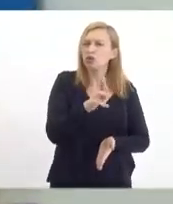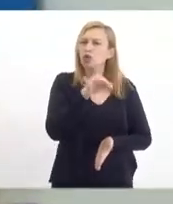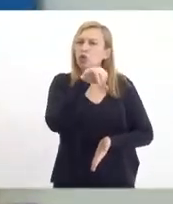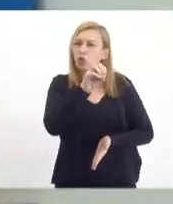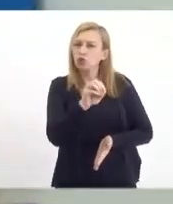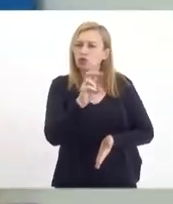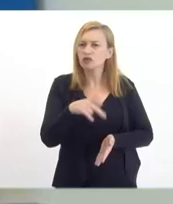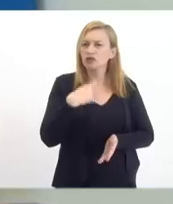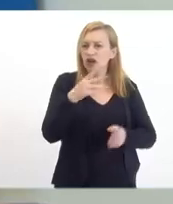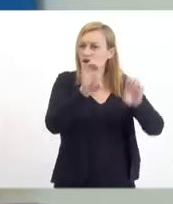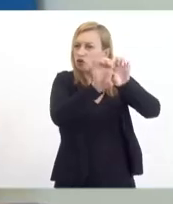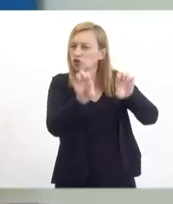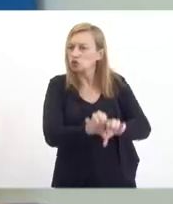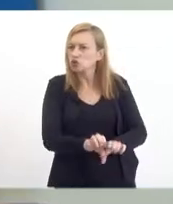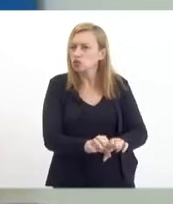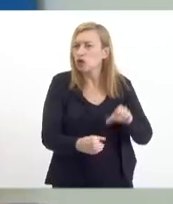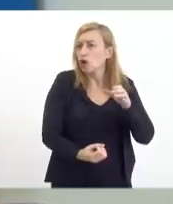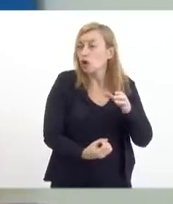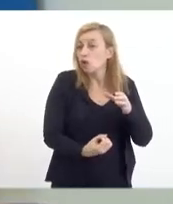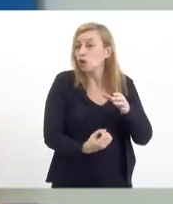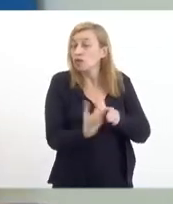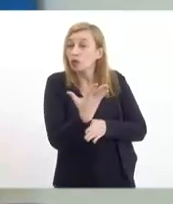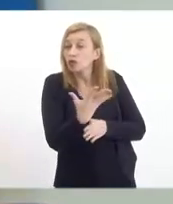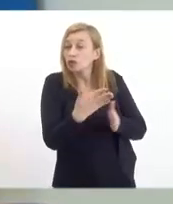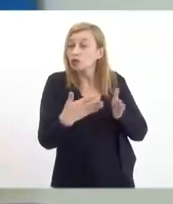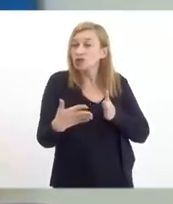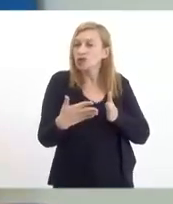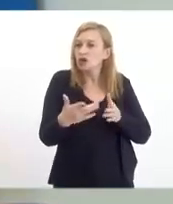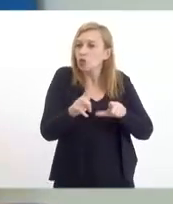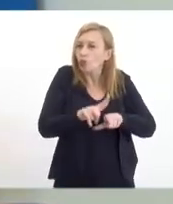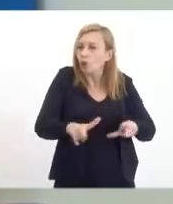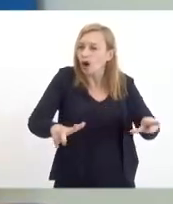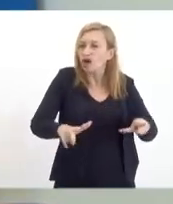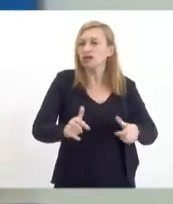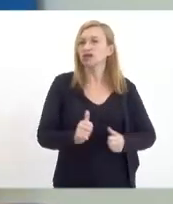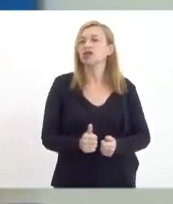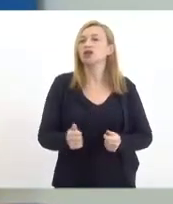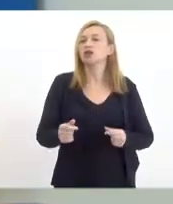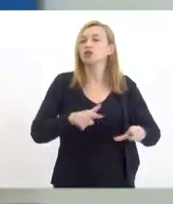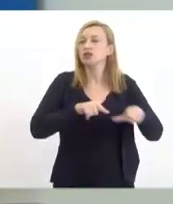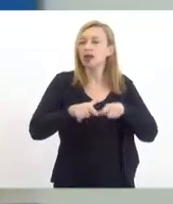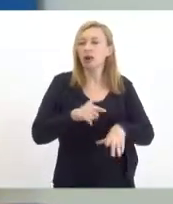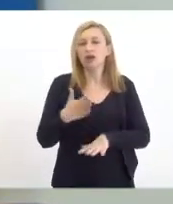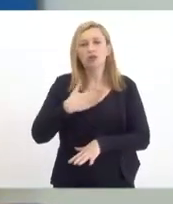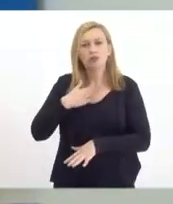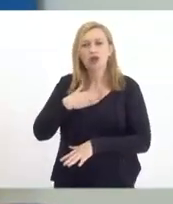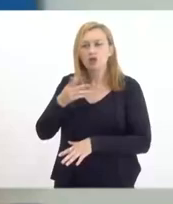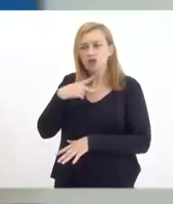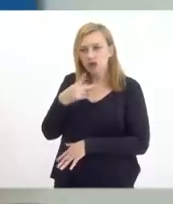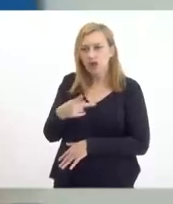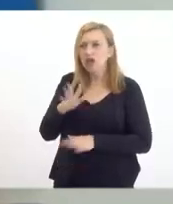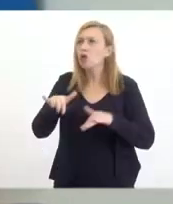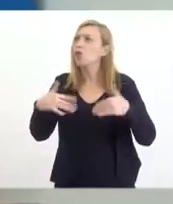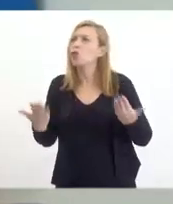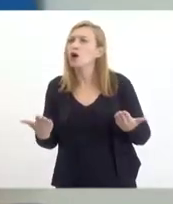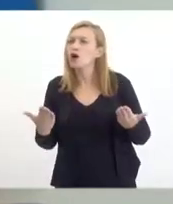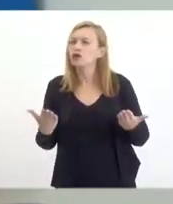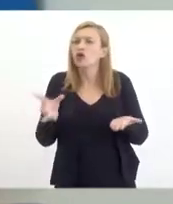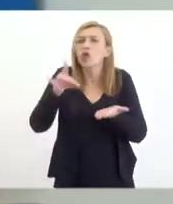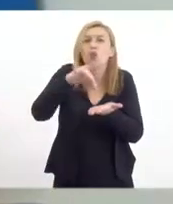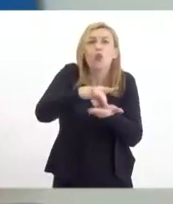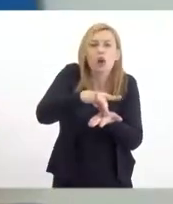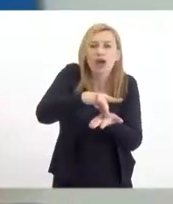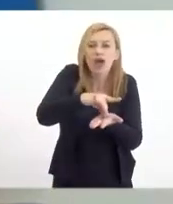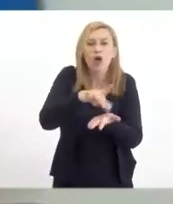define como uma estrutura produtiva oca. Um trabalho meu, eu mensurei qual seria essa real, esse